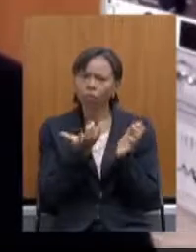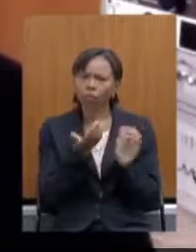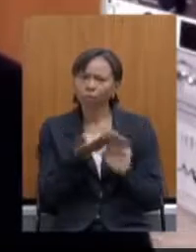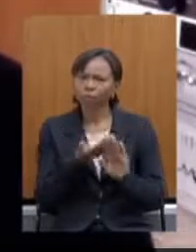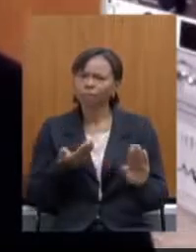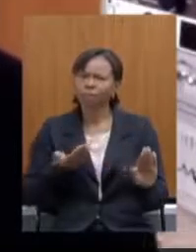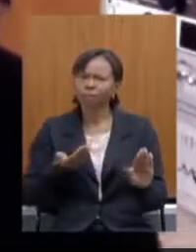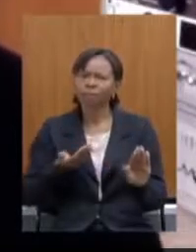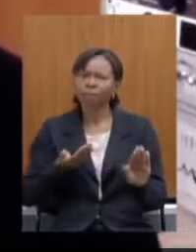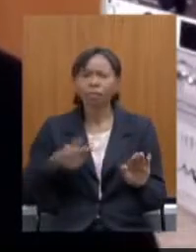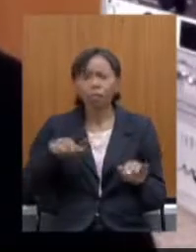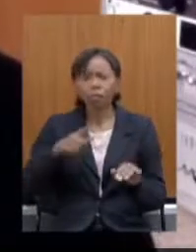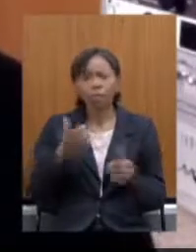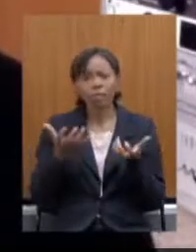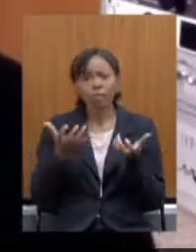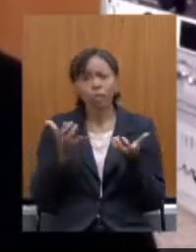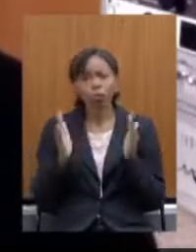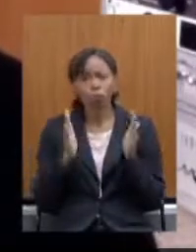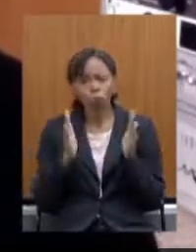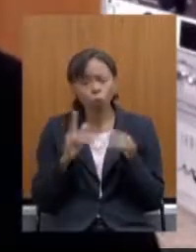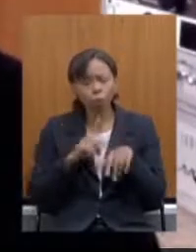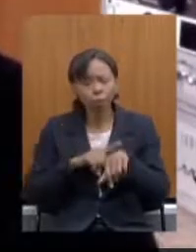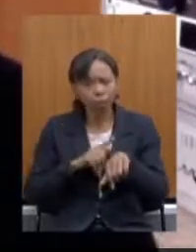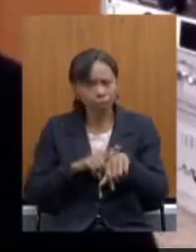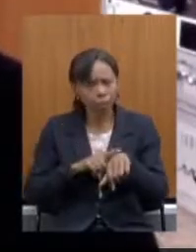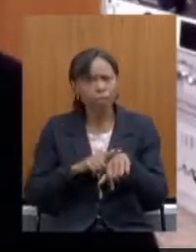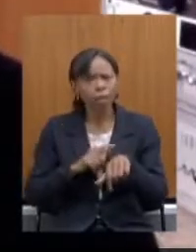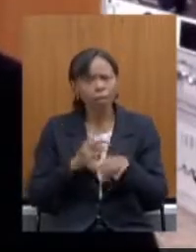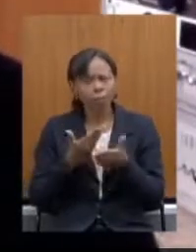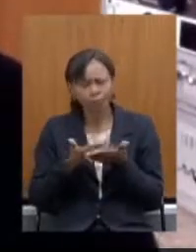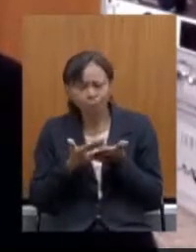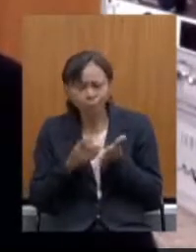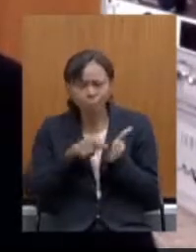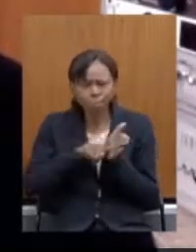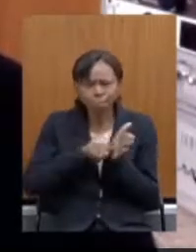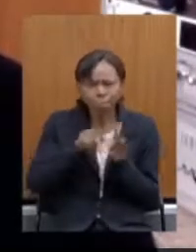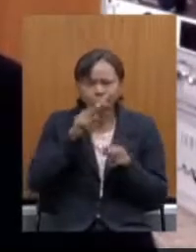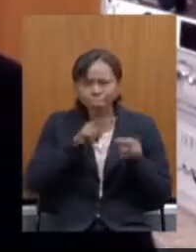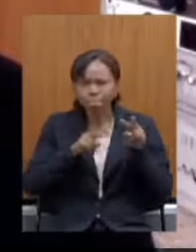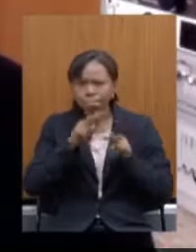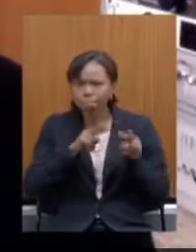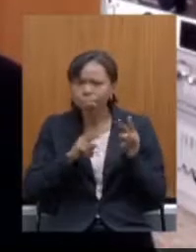está querendo um tempo para a gente poder estudar a matéria